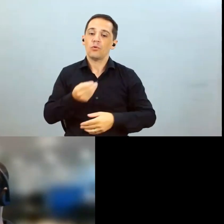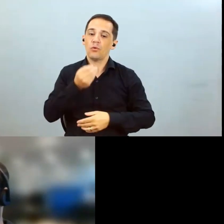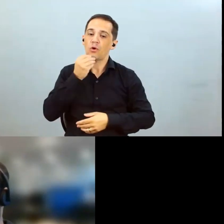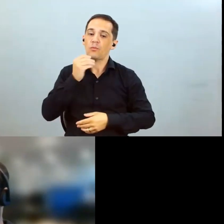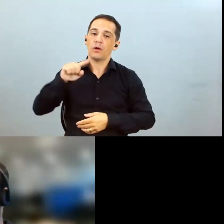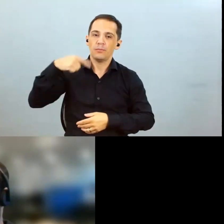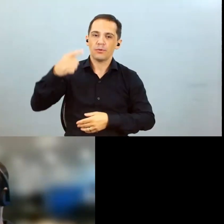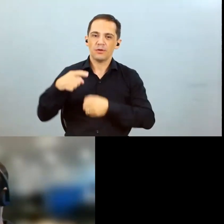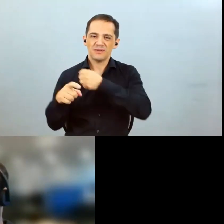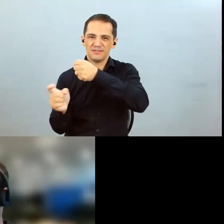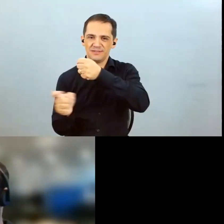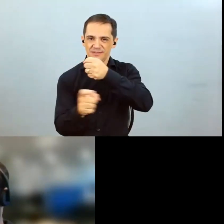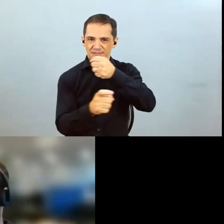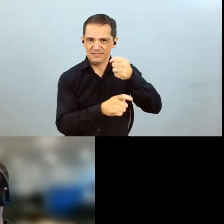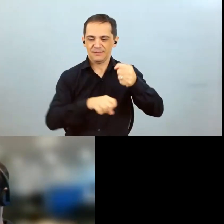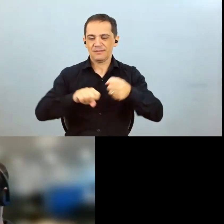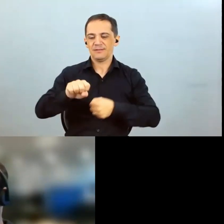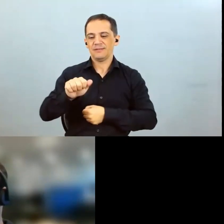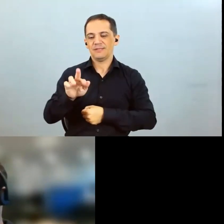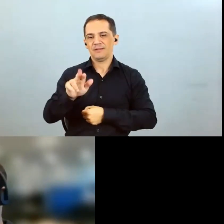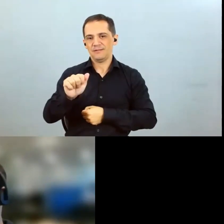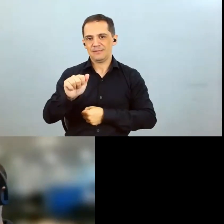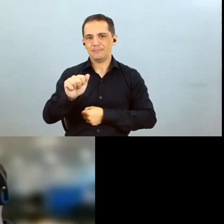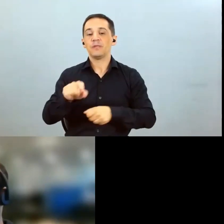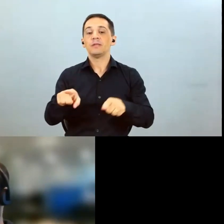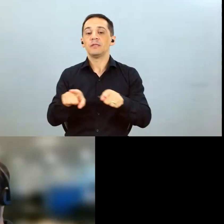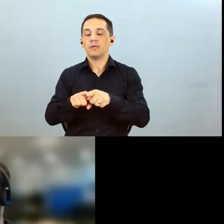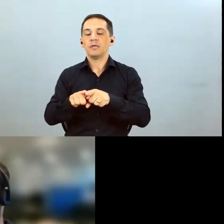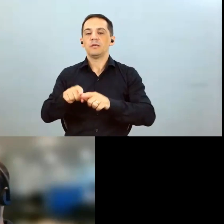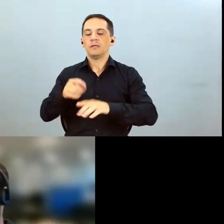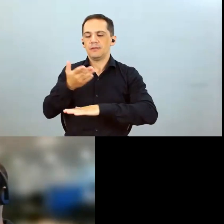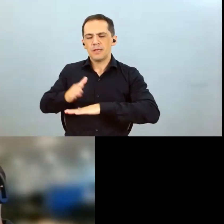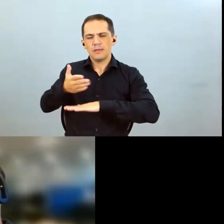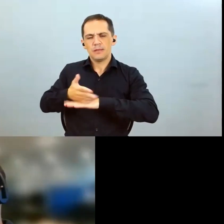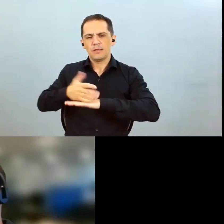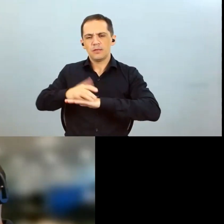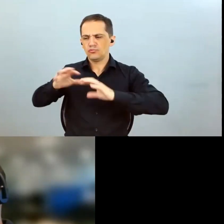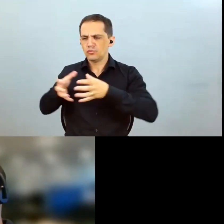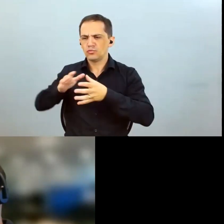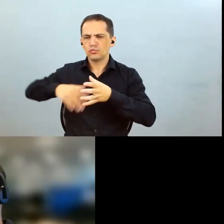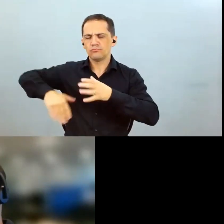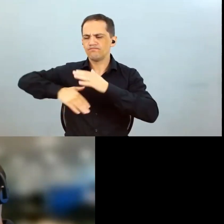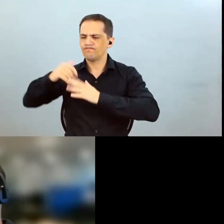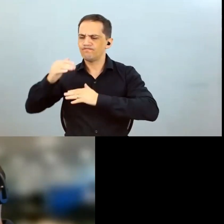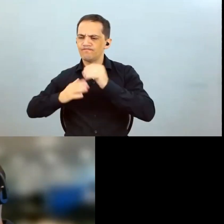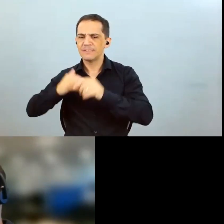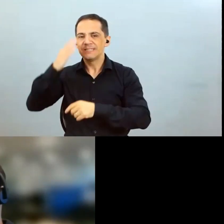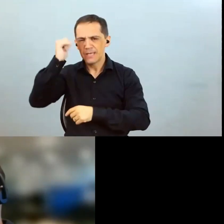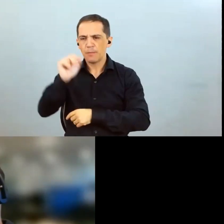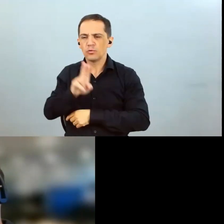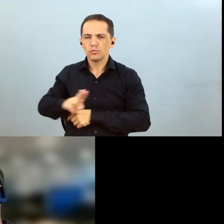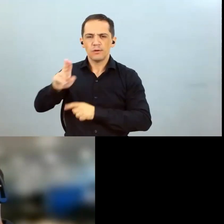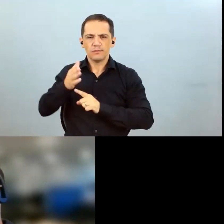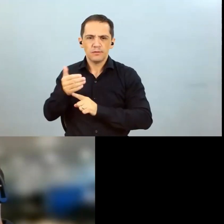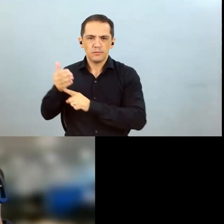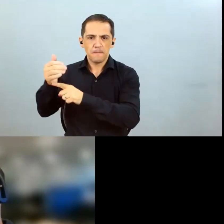essa tecnologia está se consolidando e o nosso time hoje está treinado e preparado para usar cada vez mais nós estamos já colocando